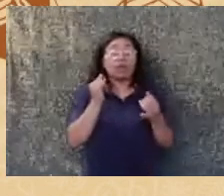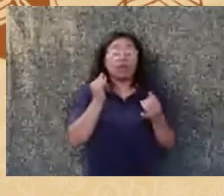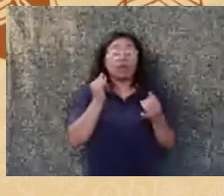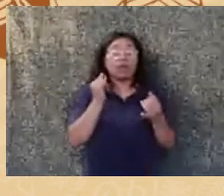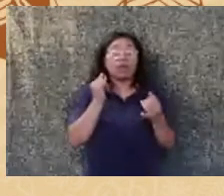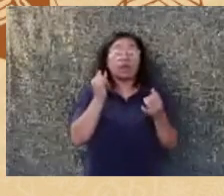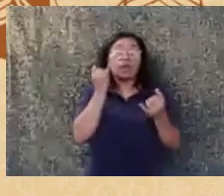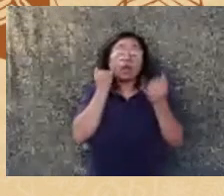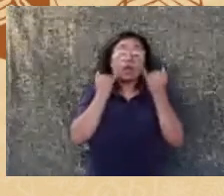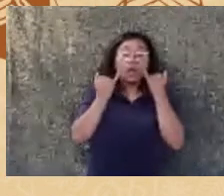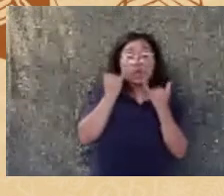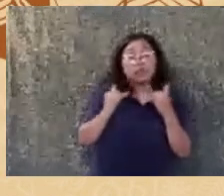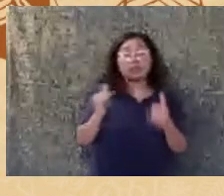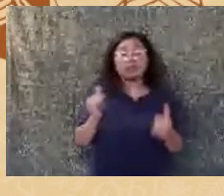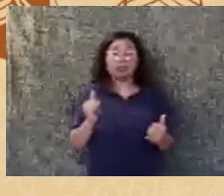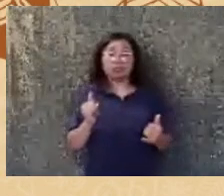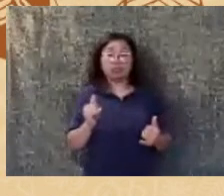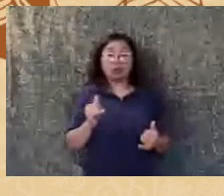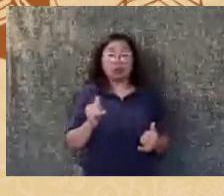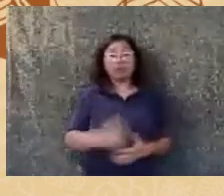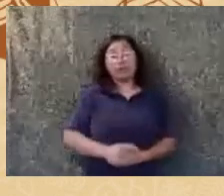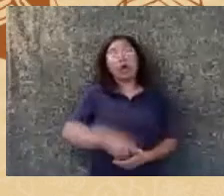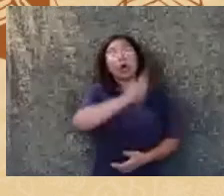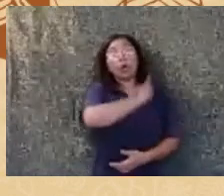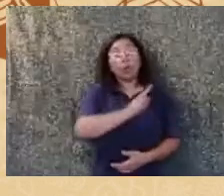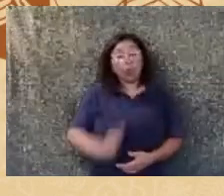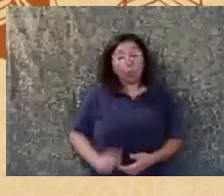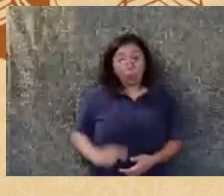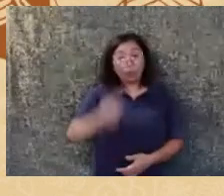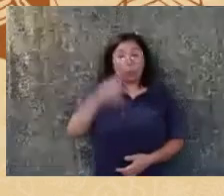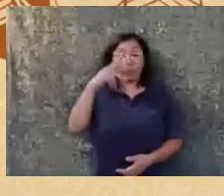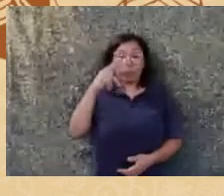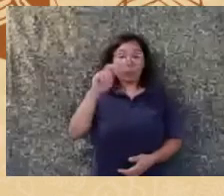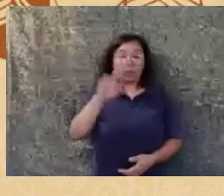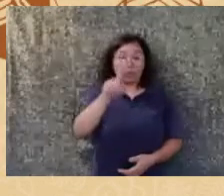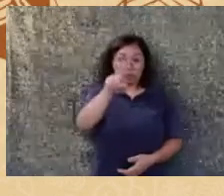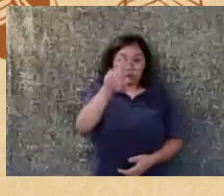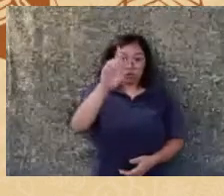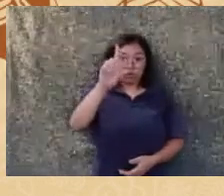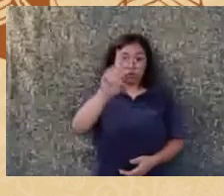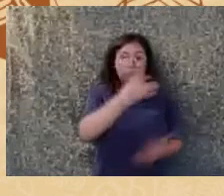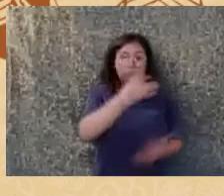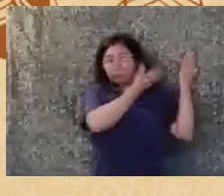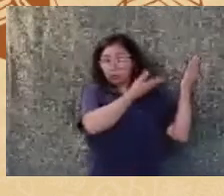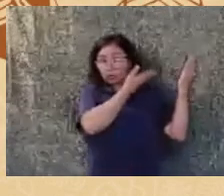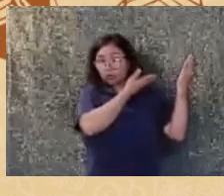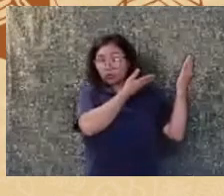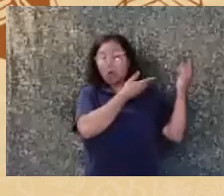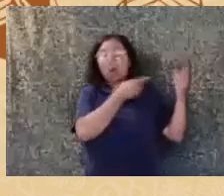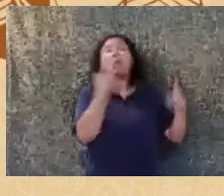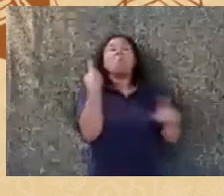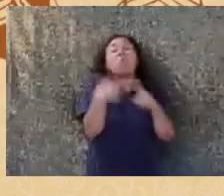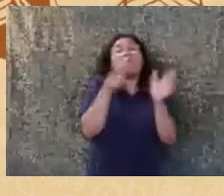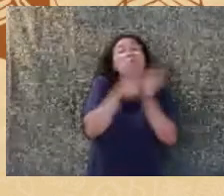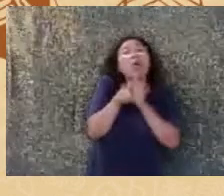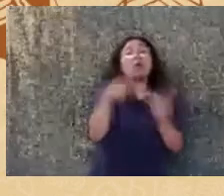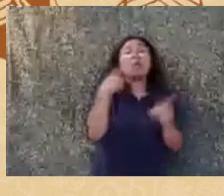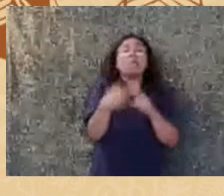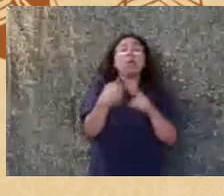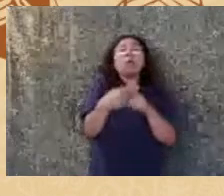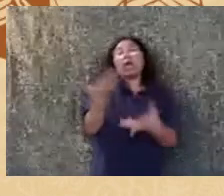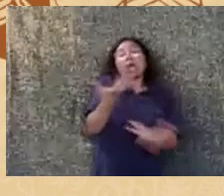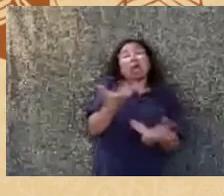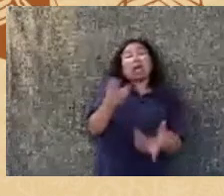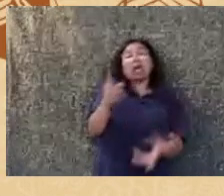diz por que nós queremos todas essas pessoas da África aqui e o Boris Johnson